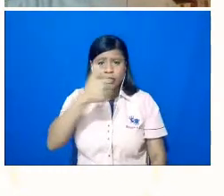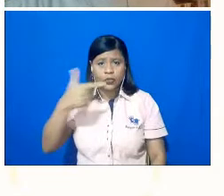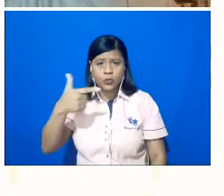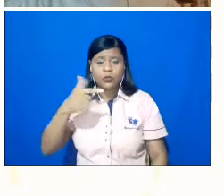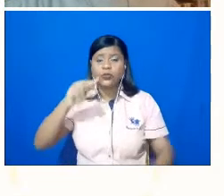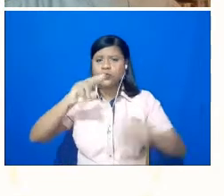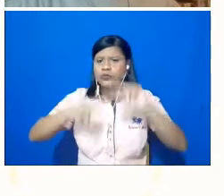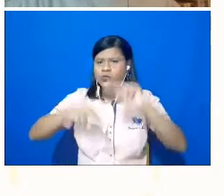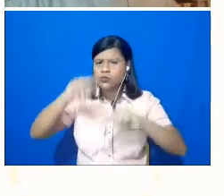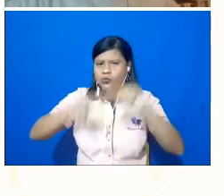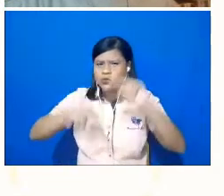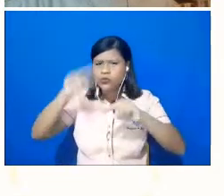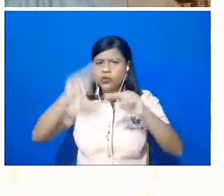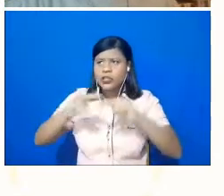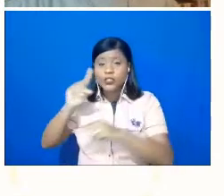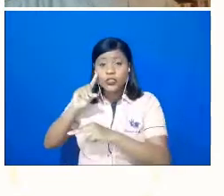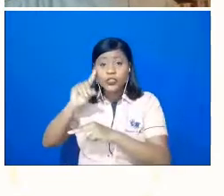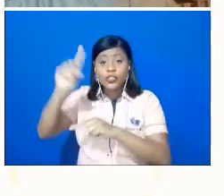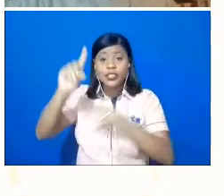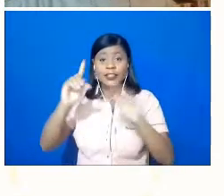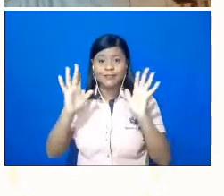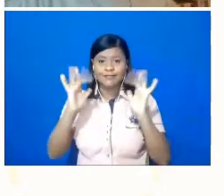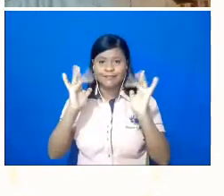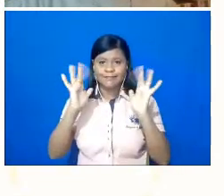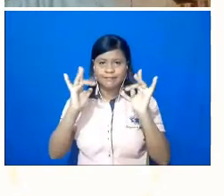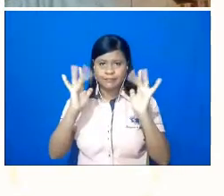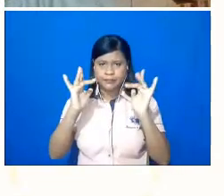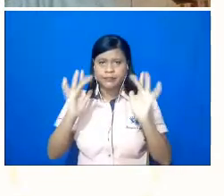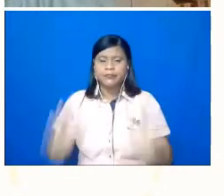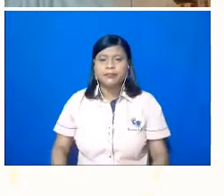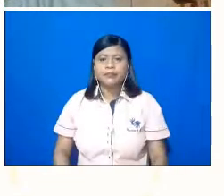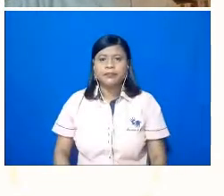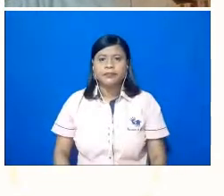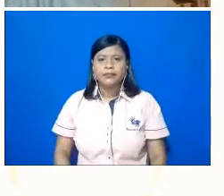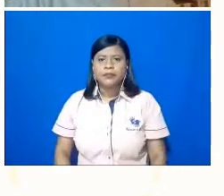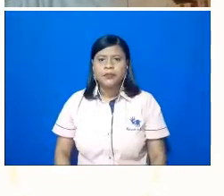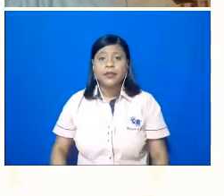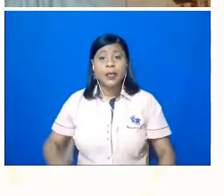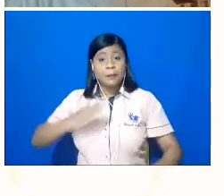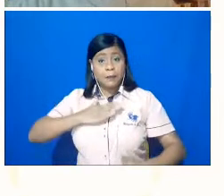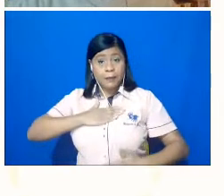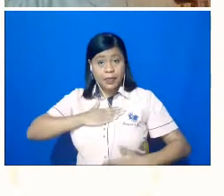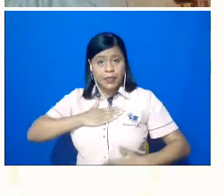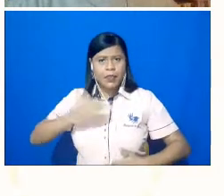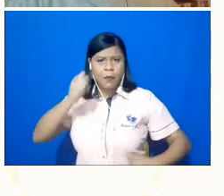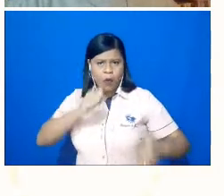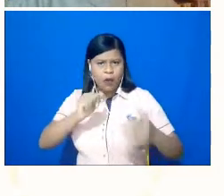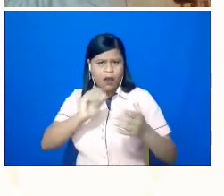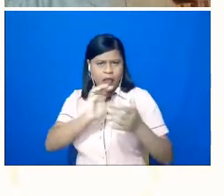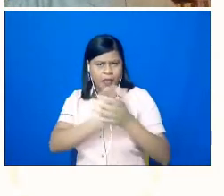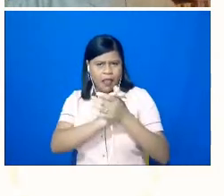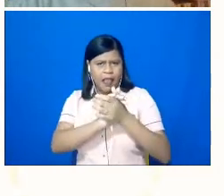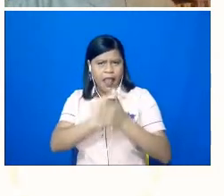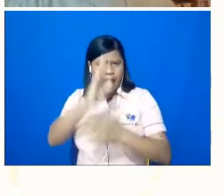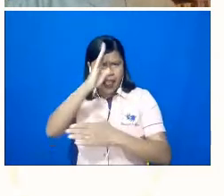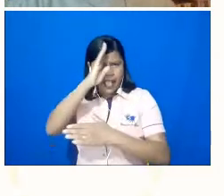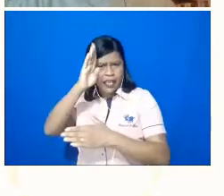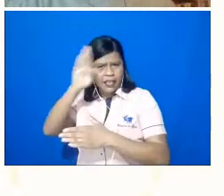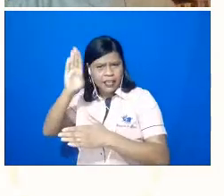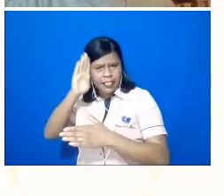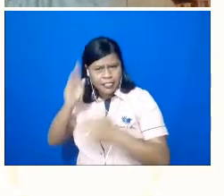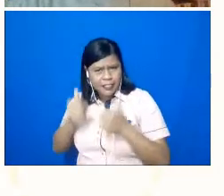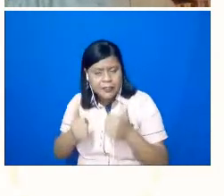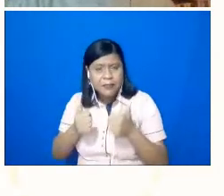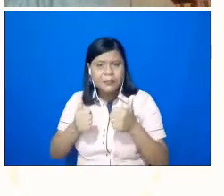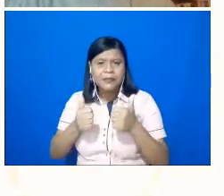o dia dos namorados. E aí, como minha esposa é acadêmica, eu até brinco que foi uma noite